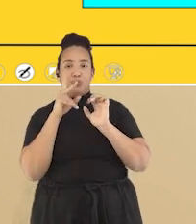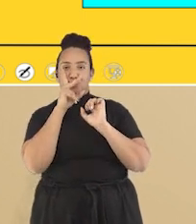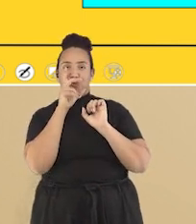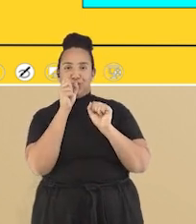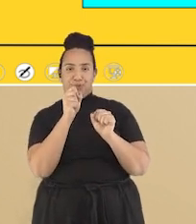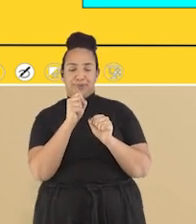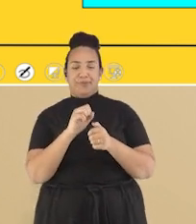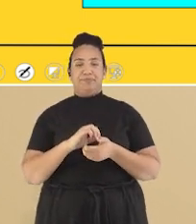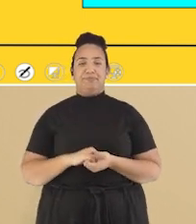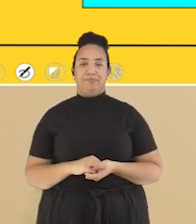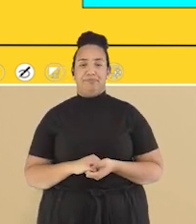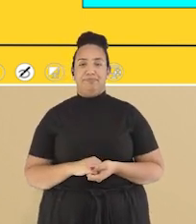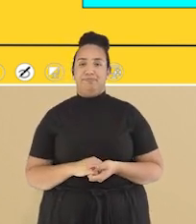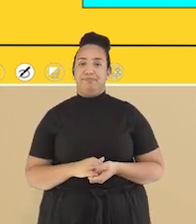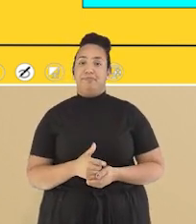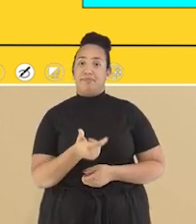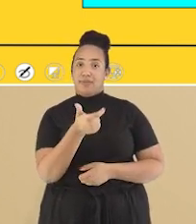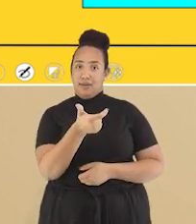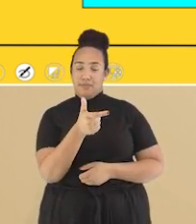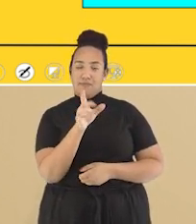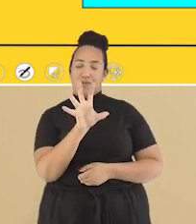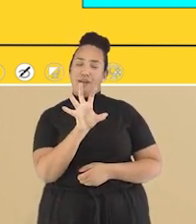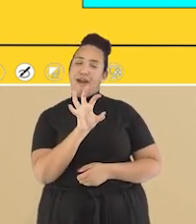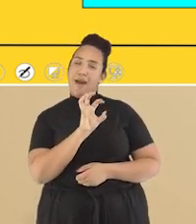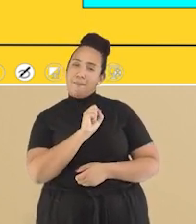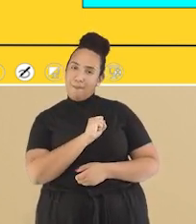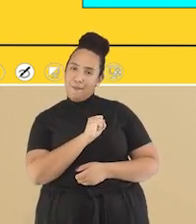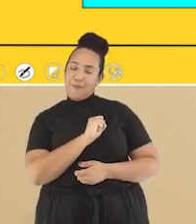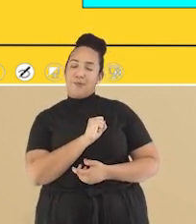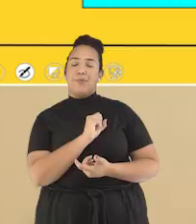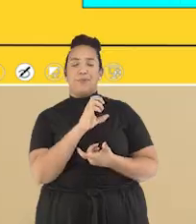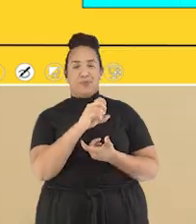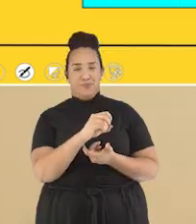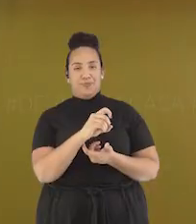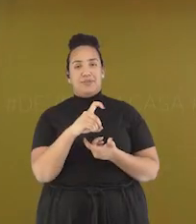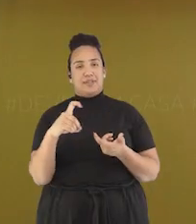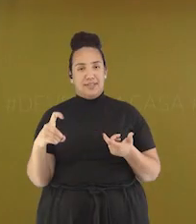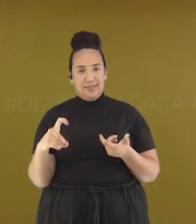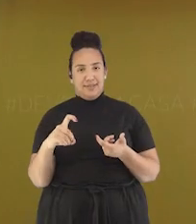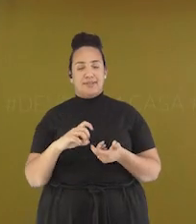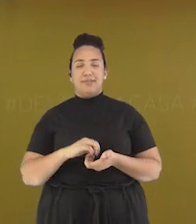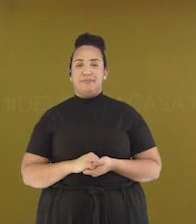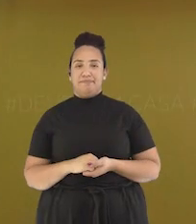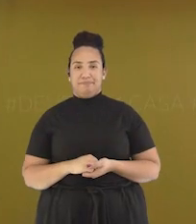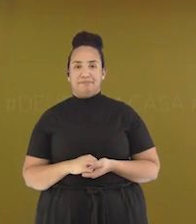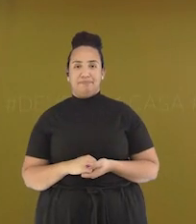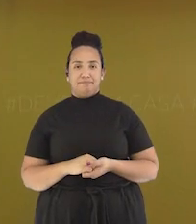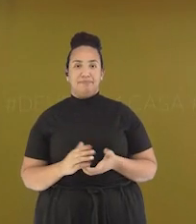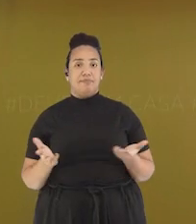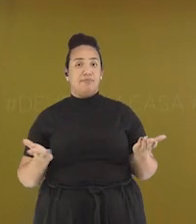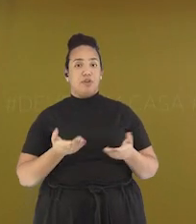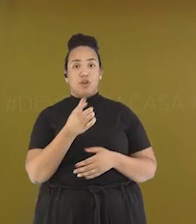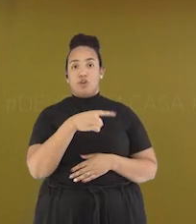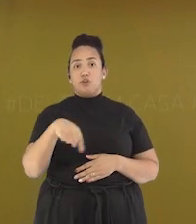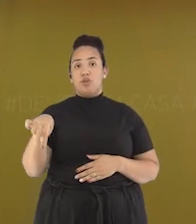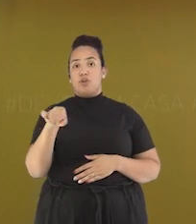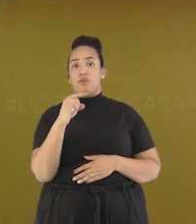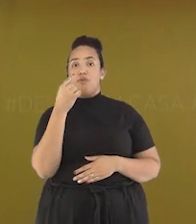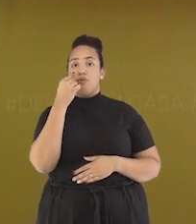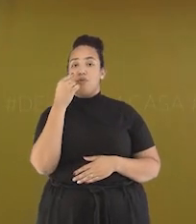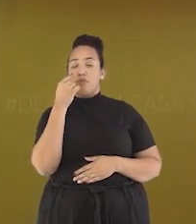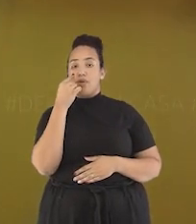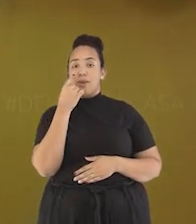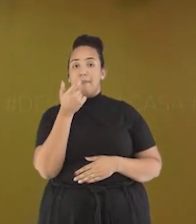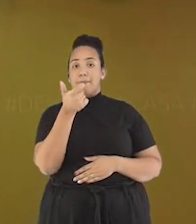a palavra amor Amor É uma palavra oxítona Agora vamos ver as palavras